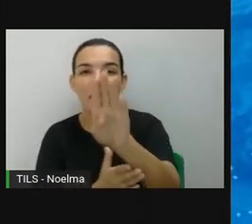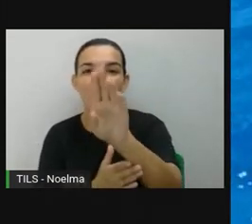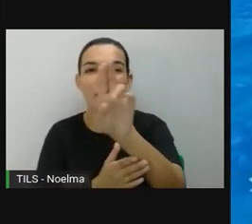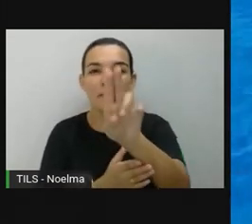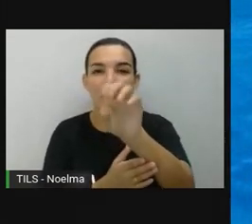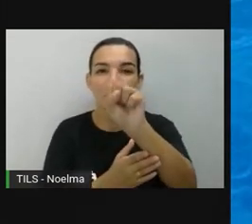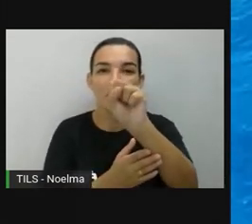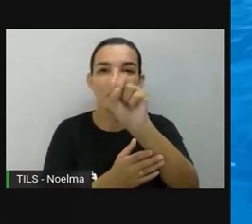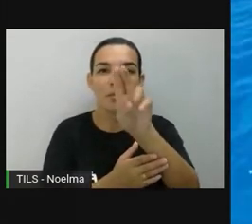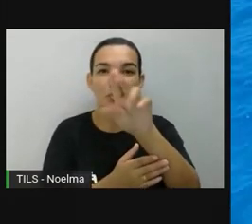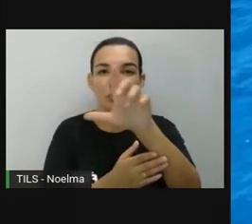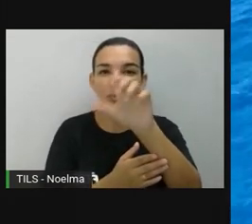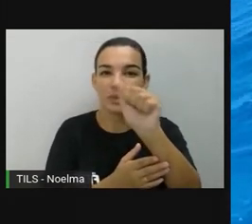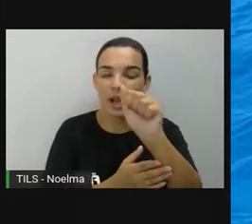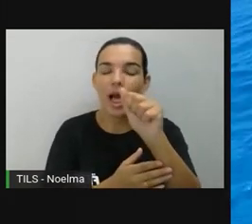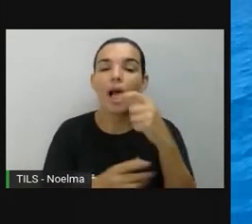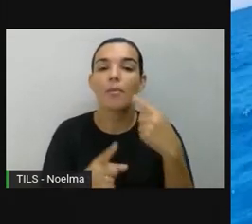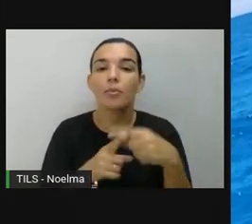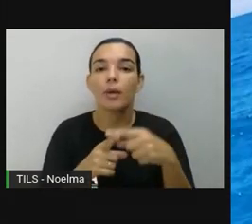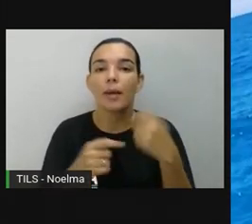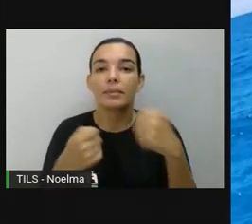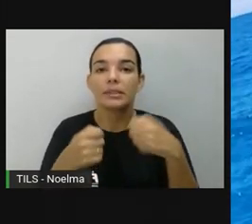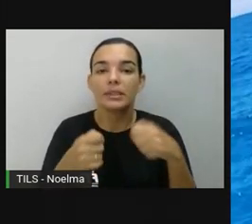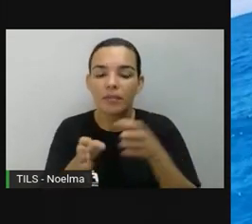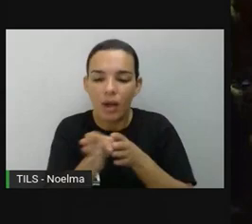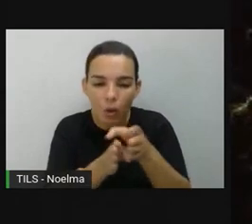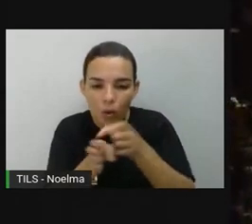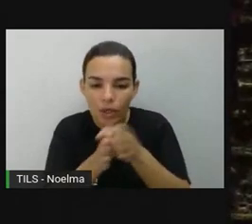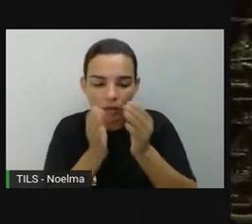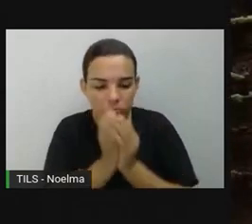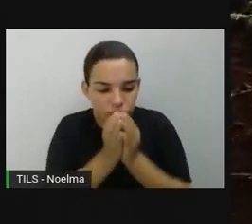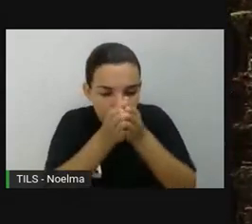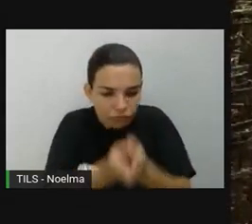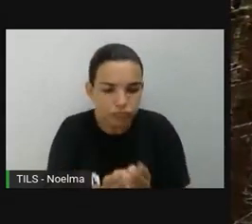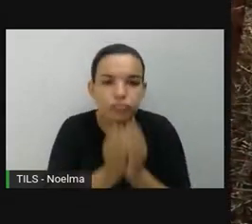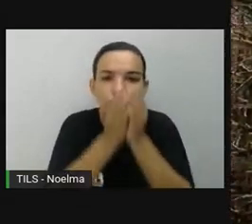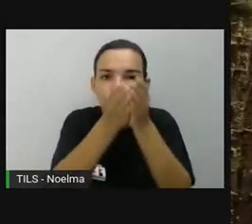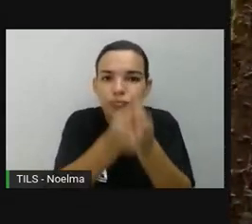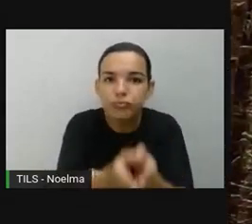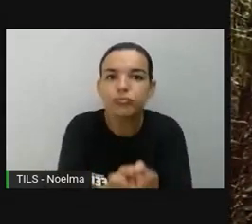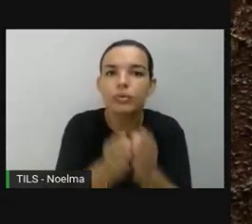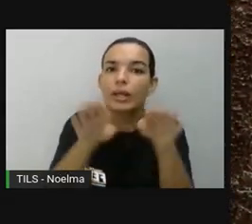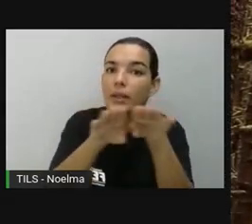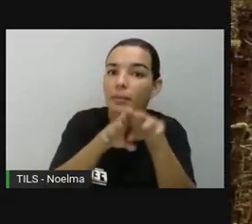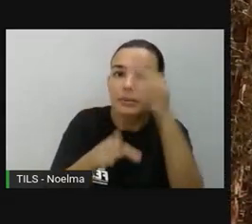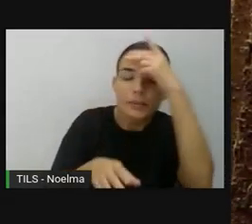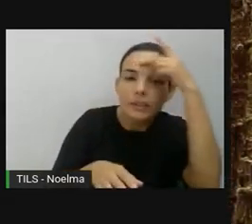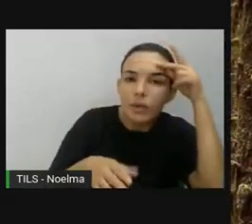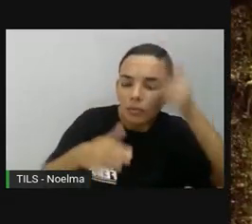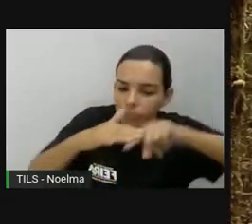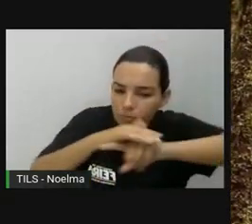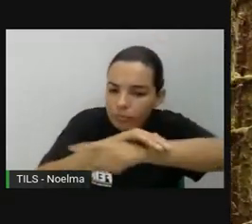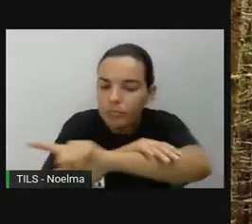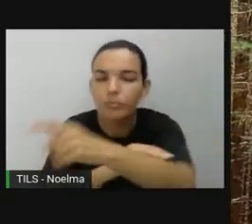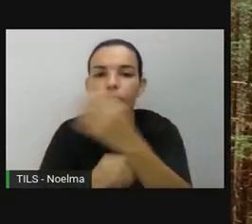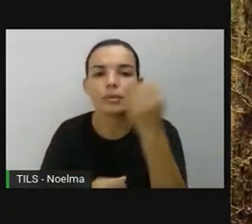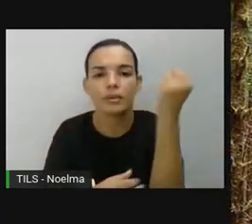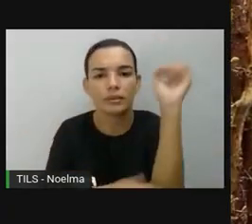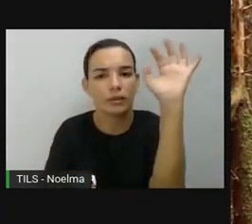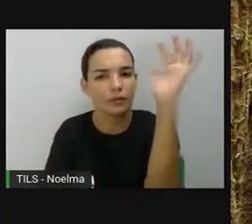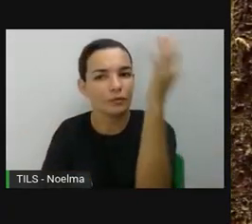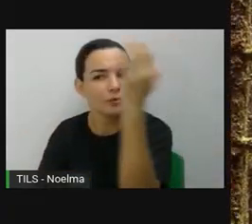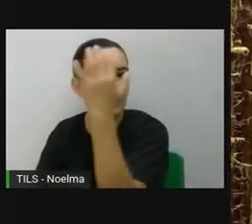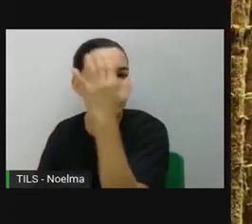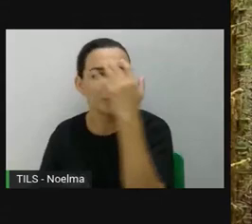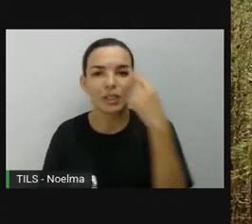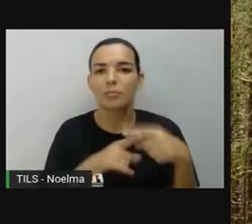especialmente para guiar os navegantes e exploradores de floresta, onde, obviamente, não há placas